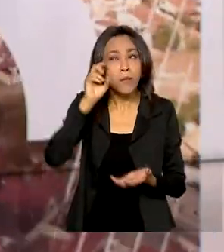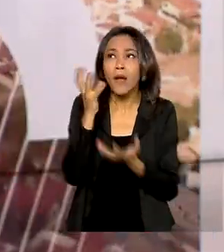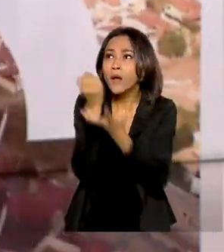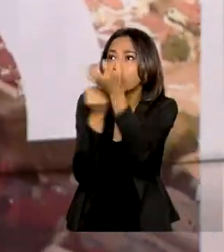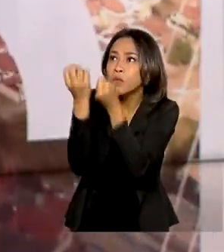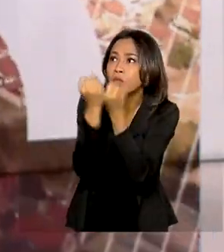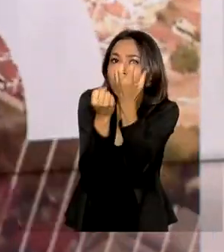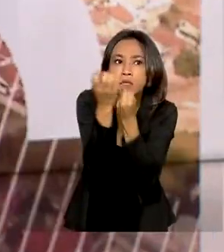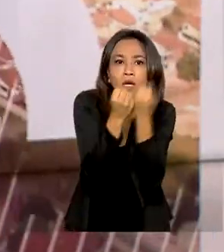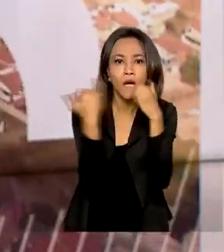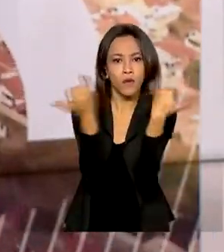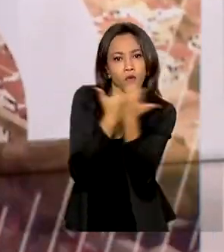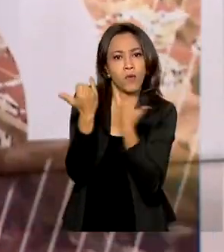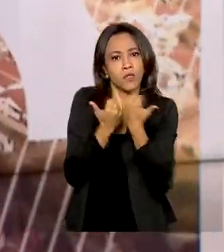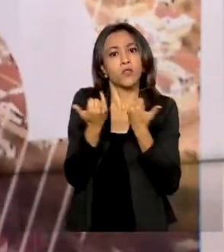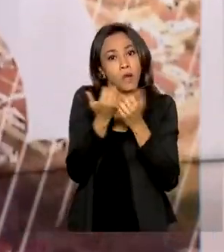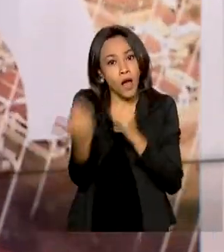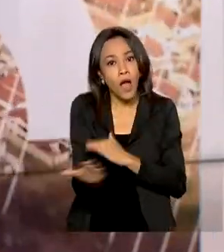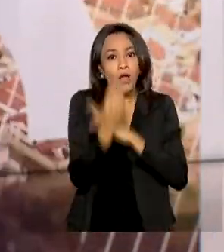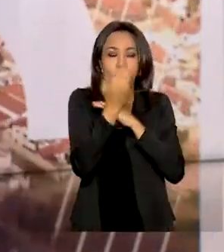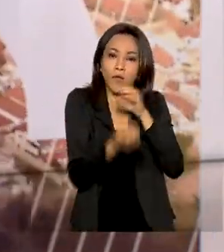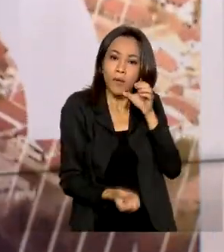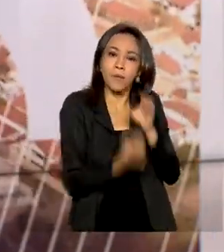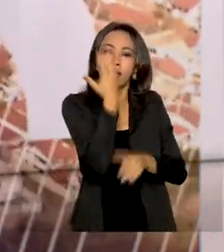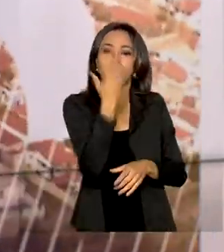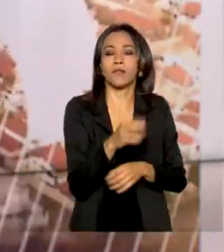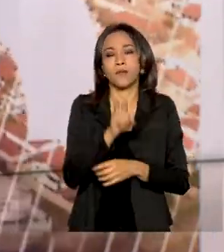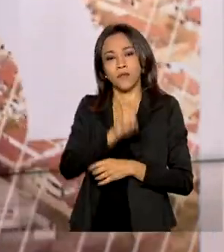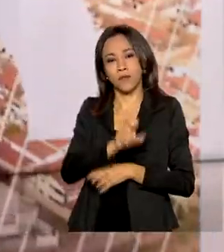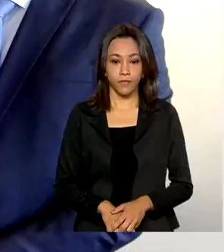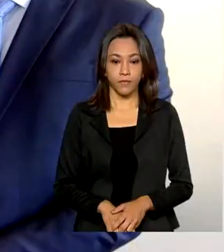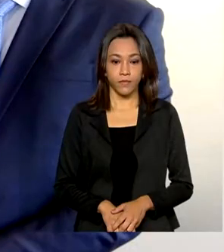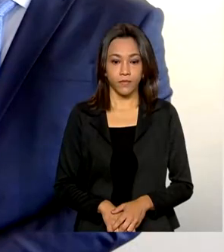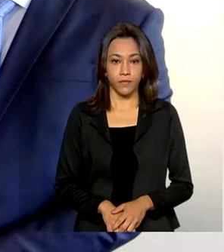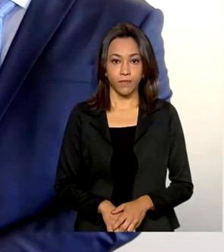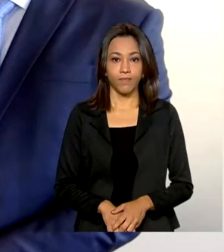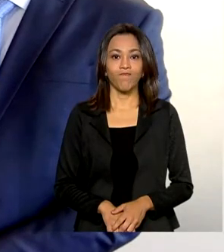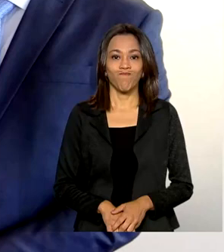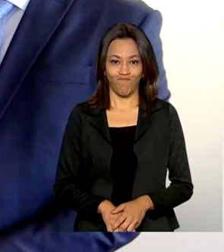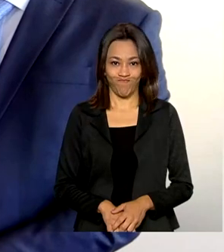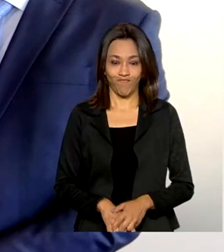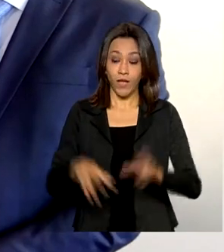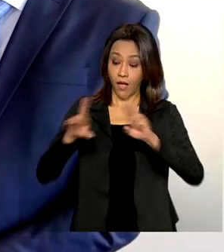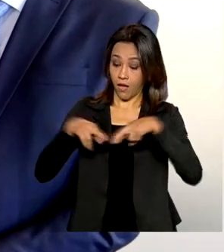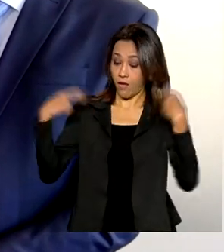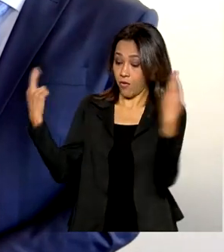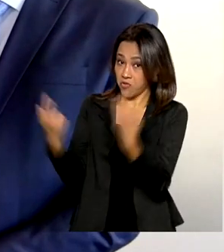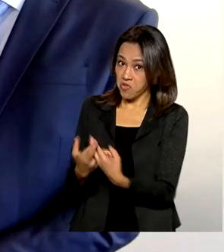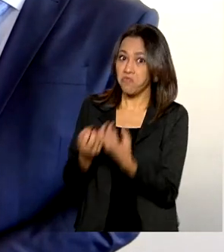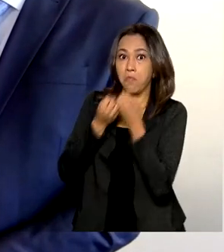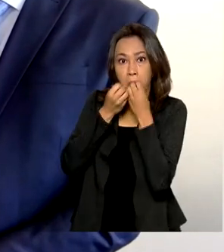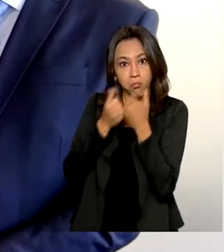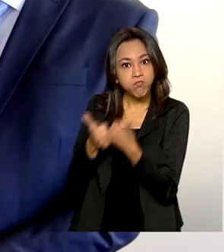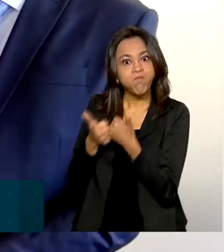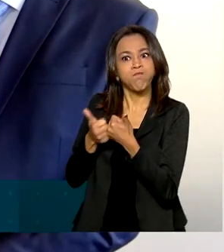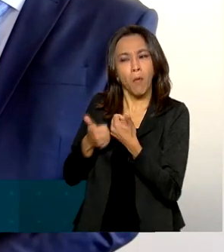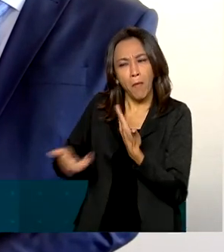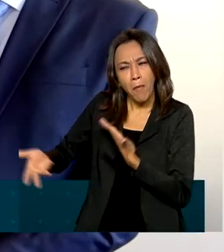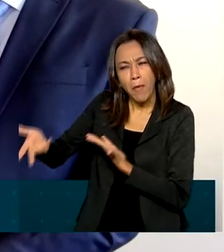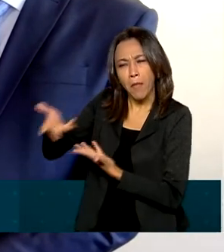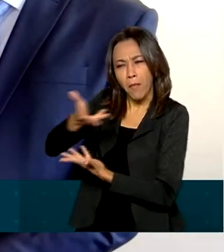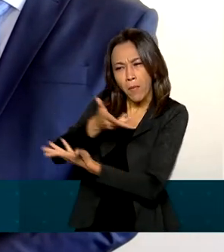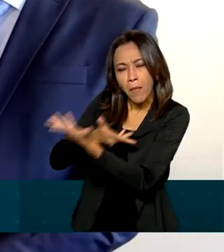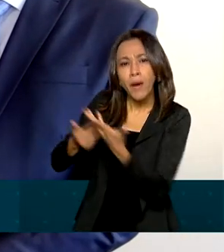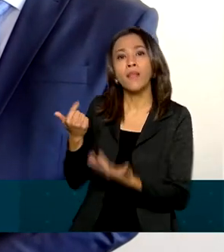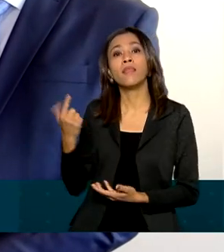informações que ajudem na implantação do 5G aqui no Brasil. A reunião foi muito produtiva, depois tivemos uma